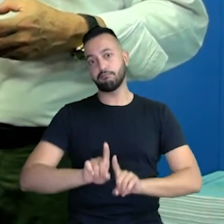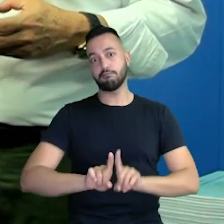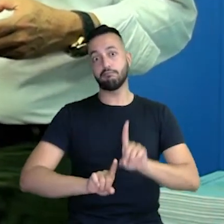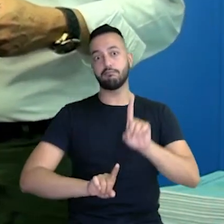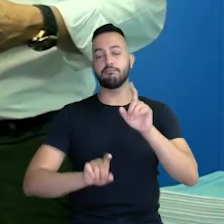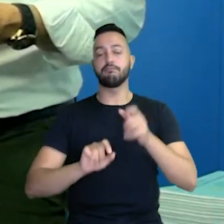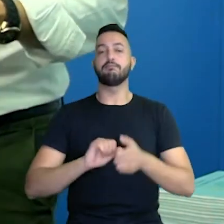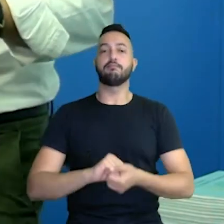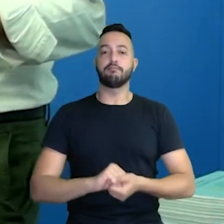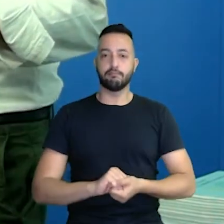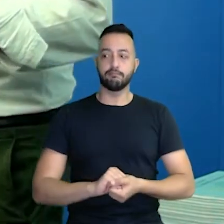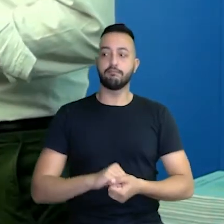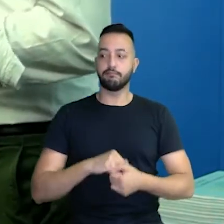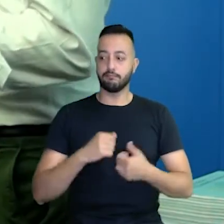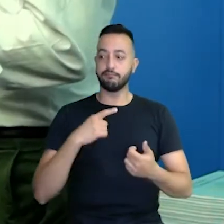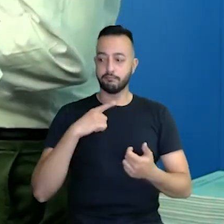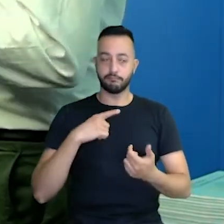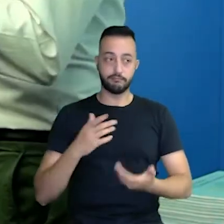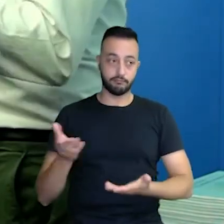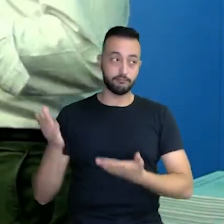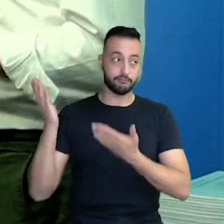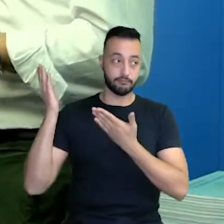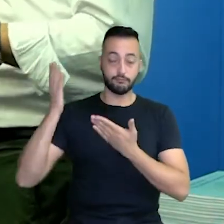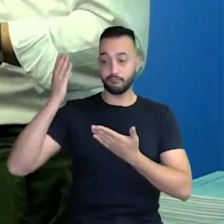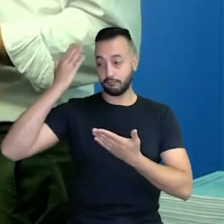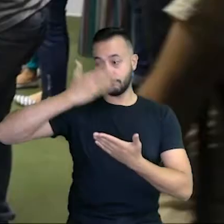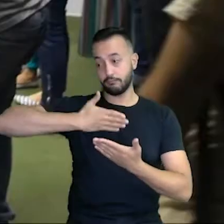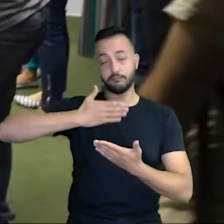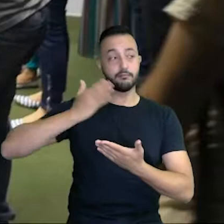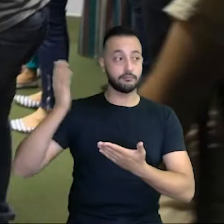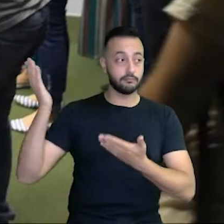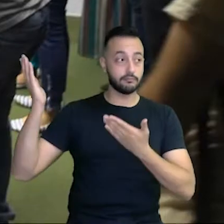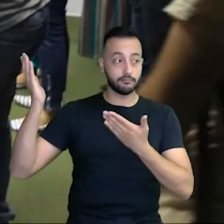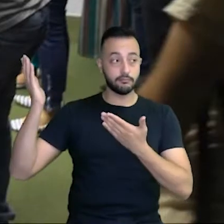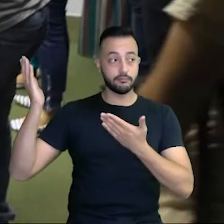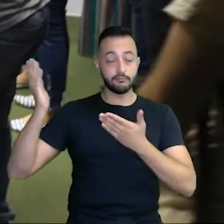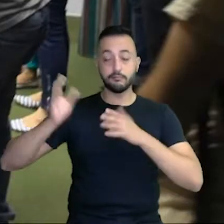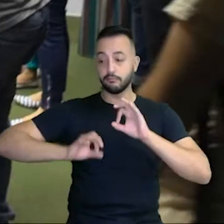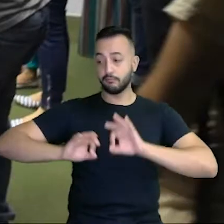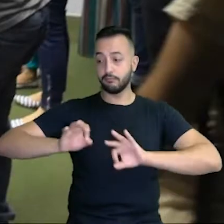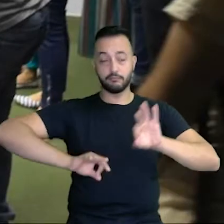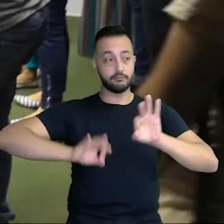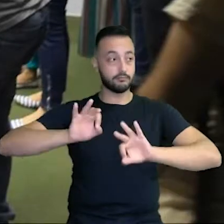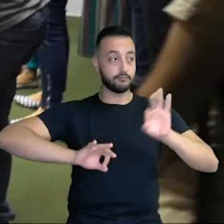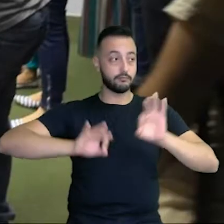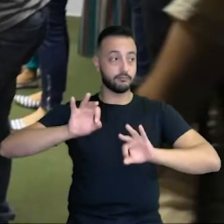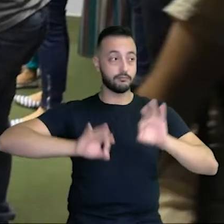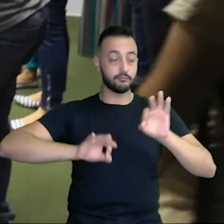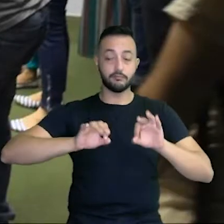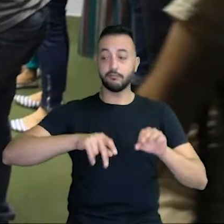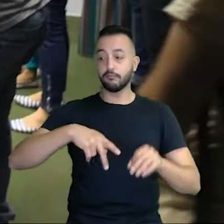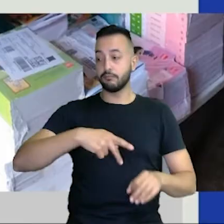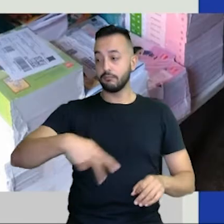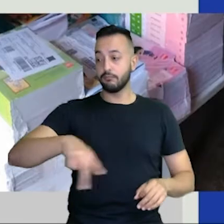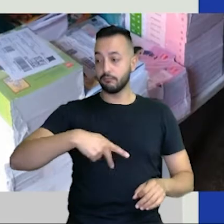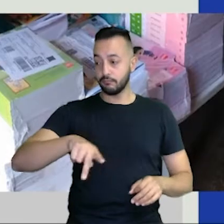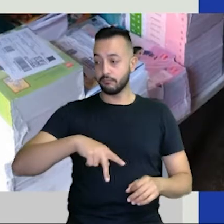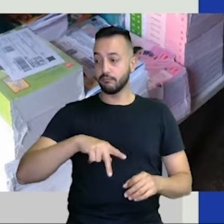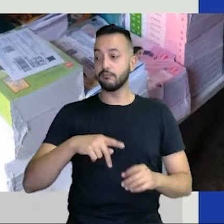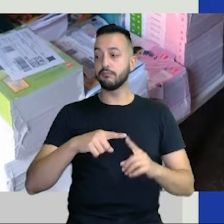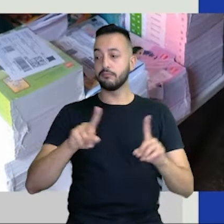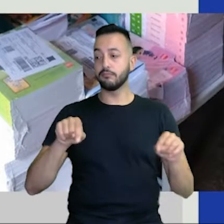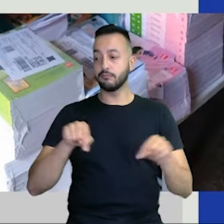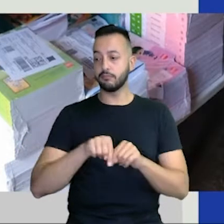nossos alunos. Bom, aí tem essa evidência da preparação dos nossos professores no